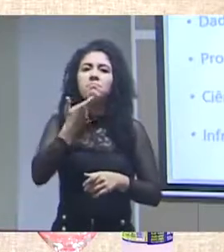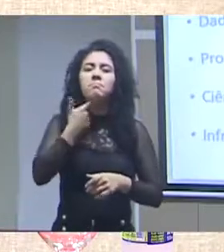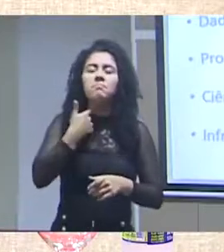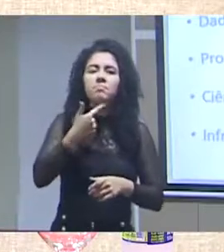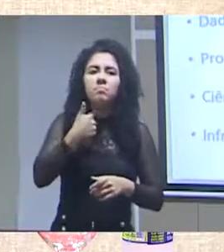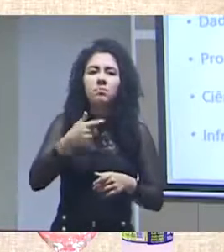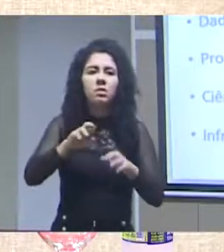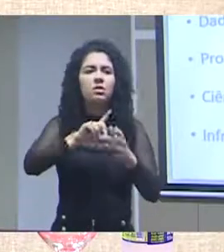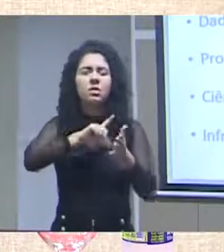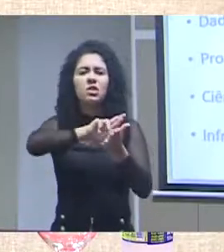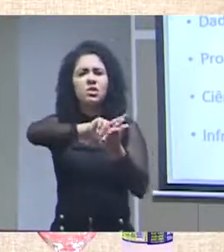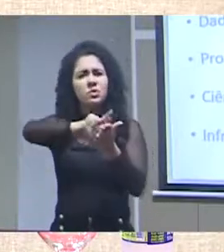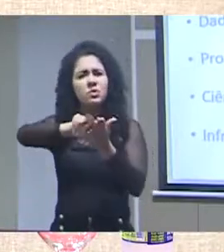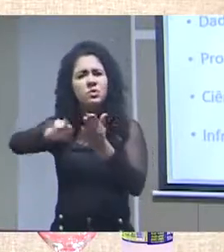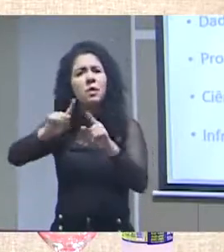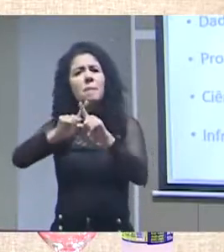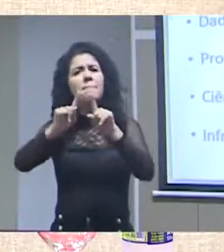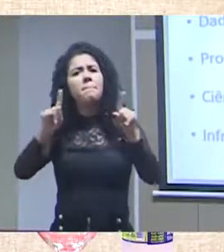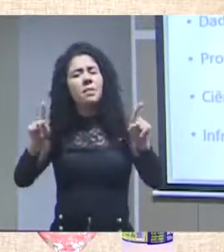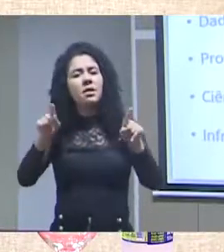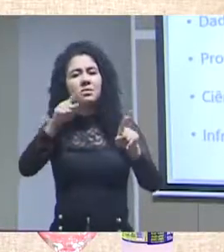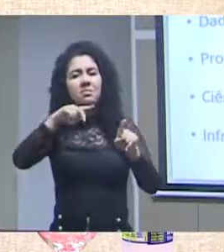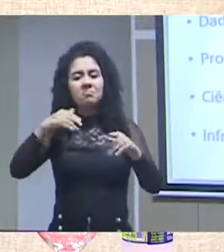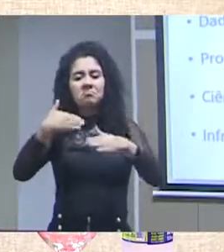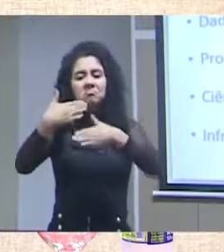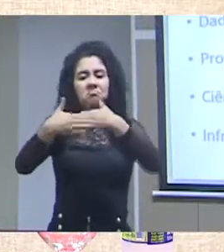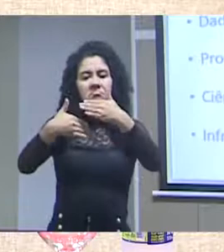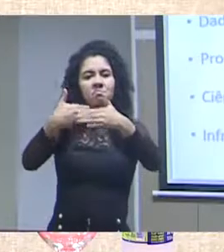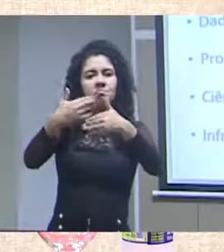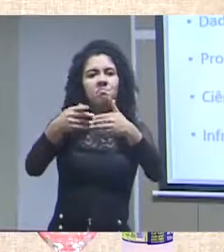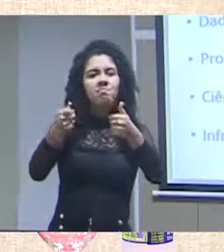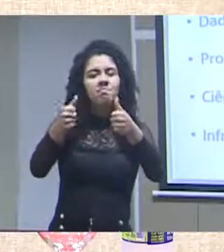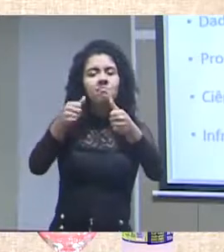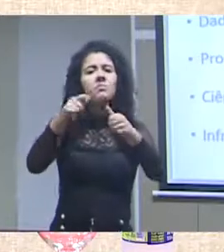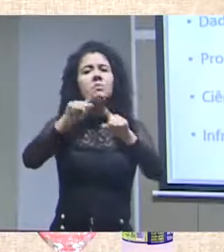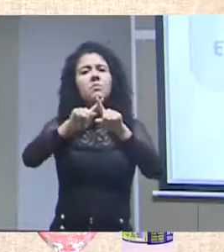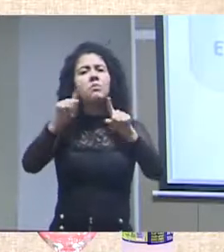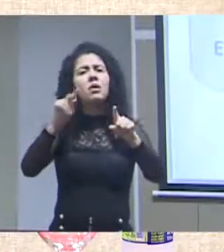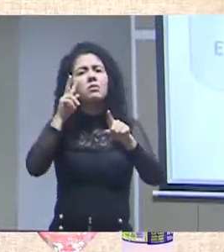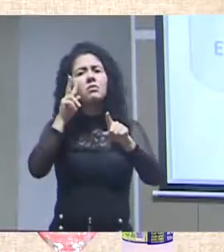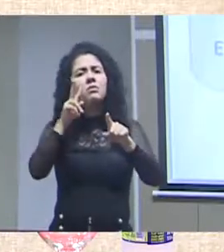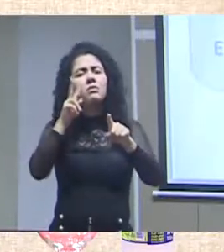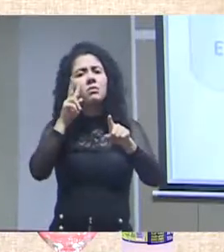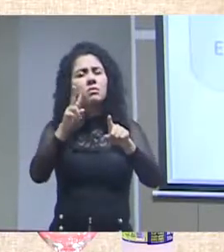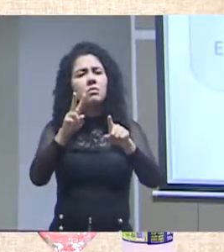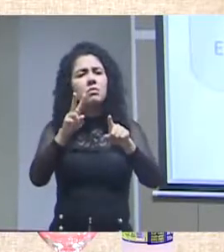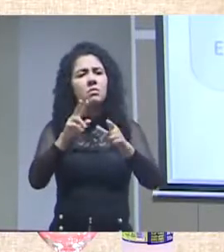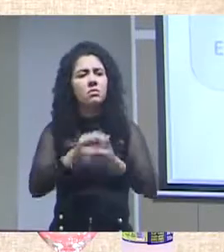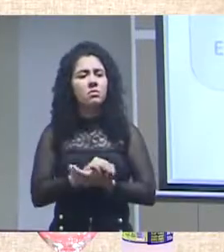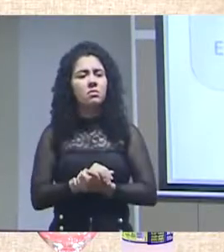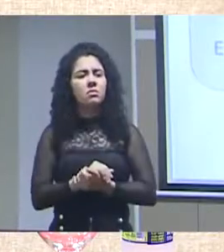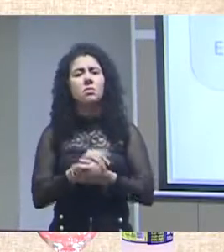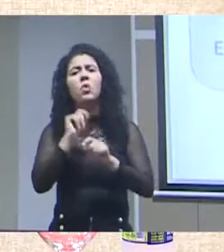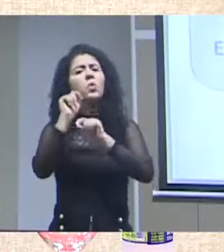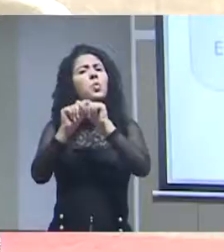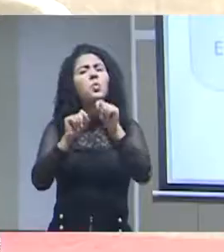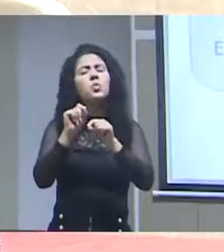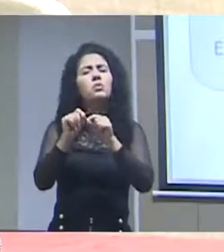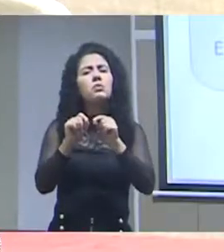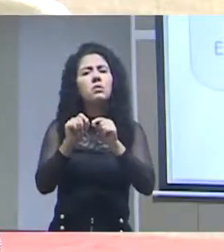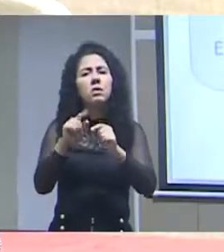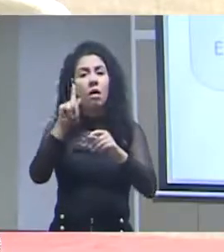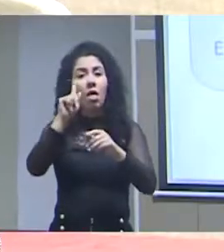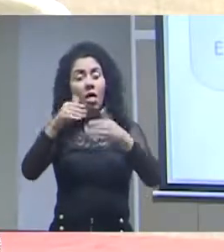confrontando e que vão delineando o que seja a abertura na ciência e